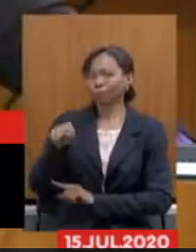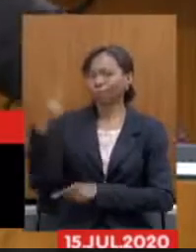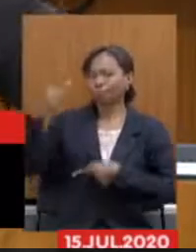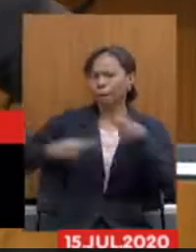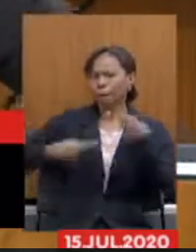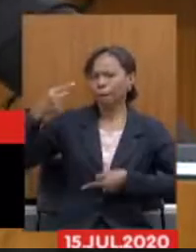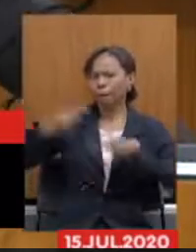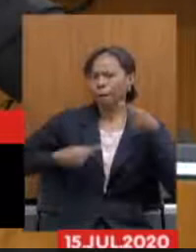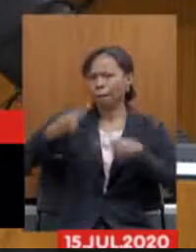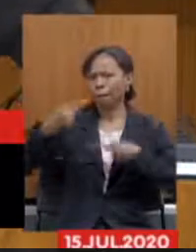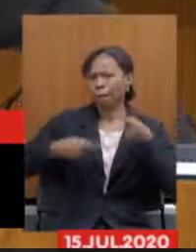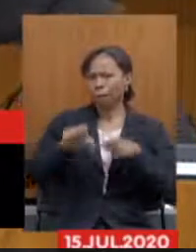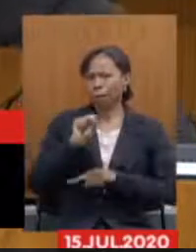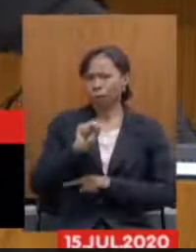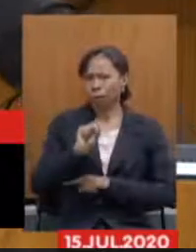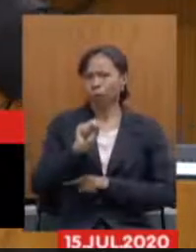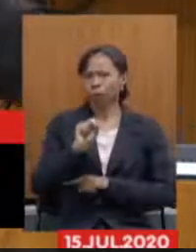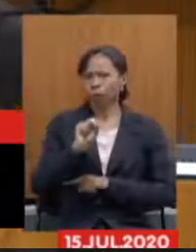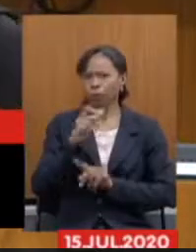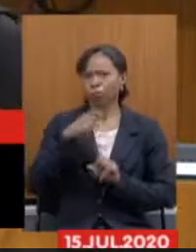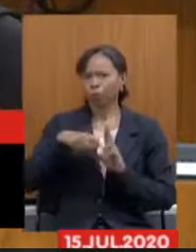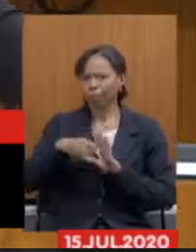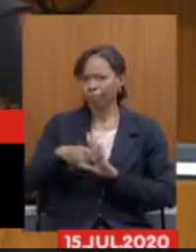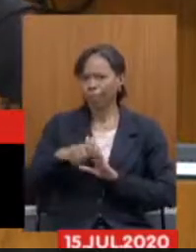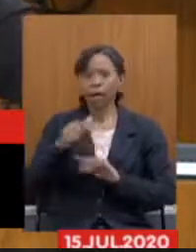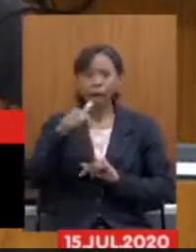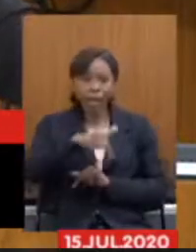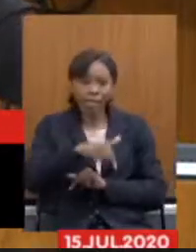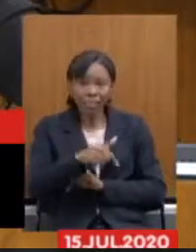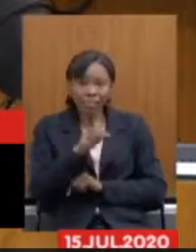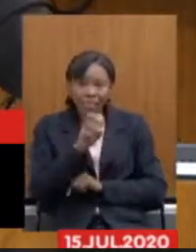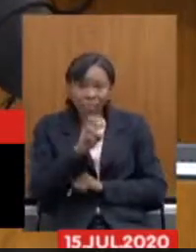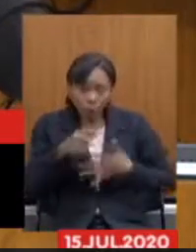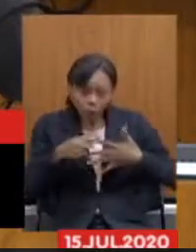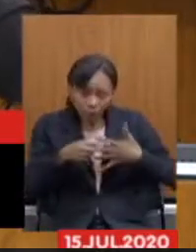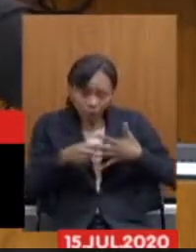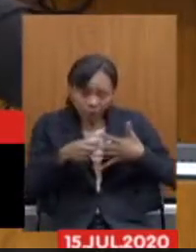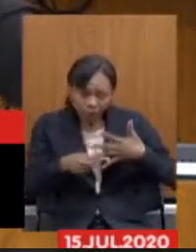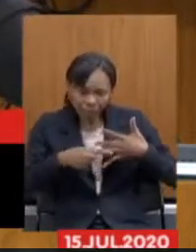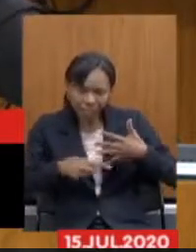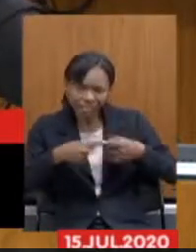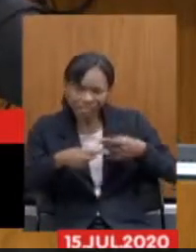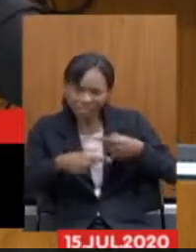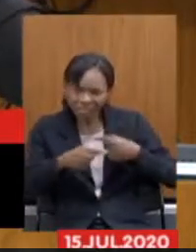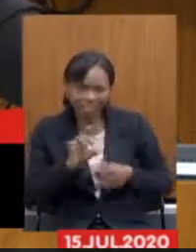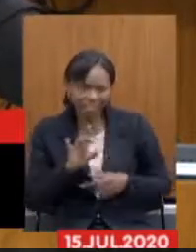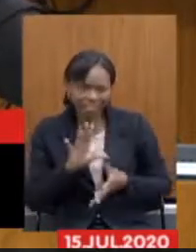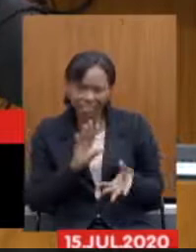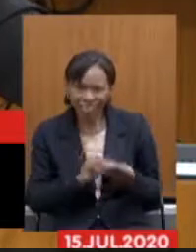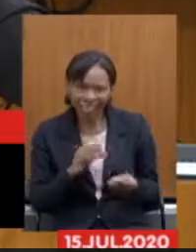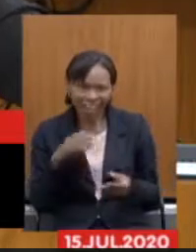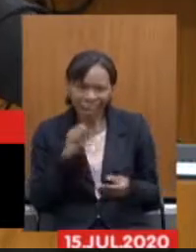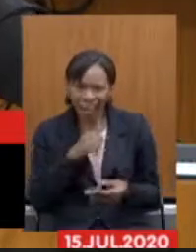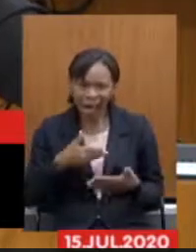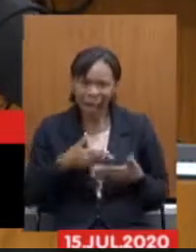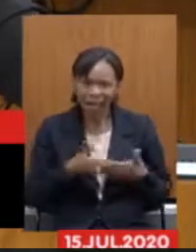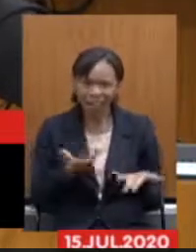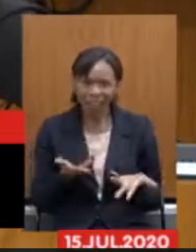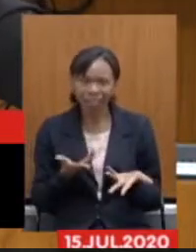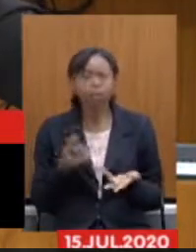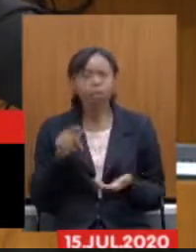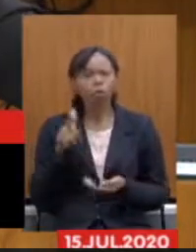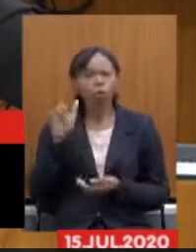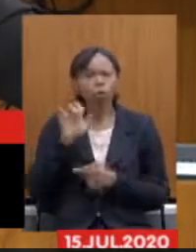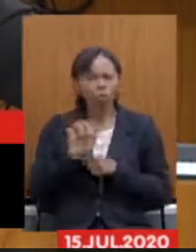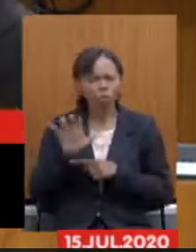e que os outros e aqui nós queremos fazer em cinco semanas. Os outros estados todos que fizeram que foram